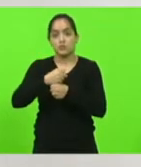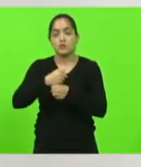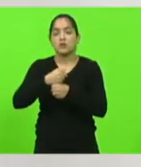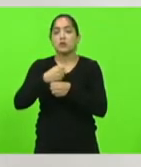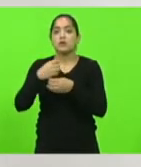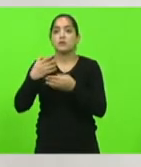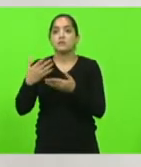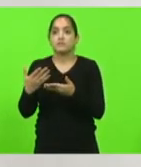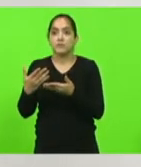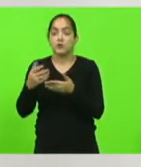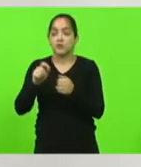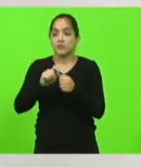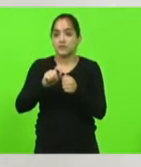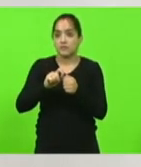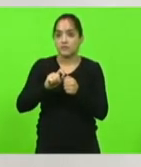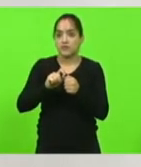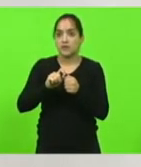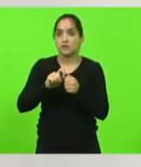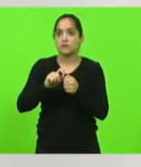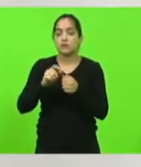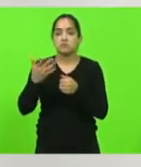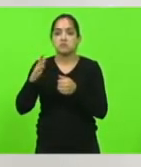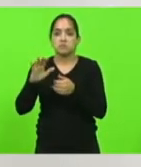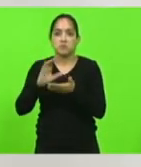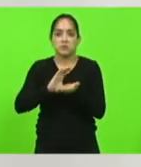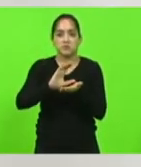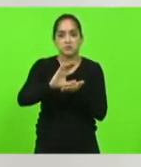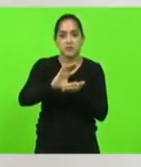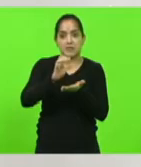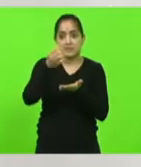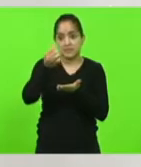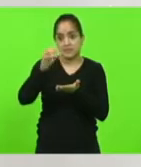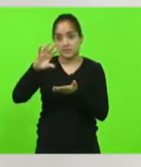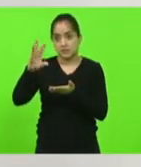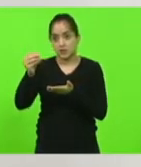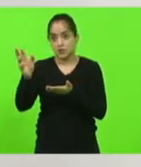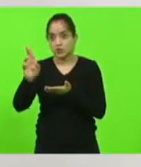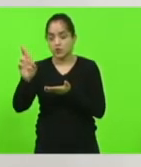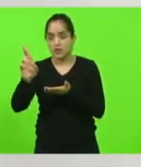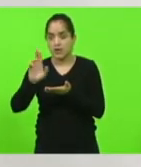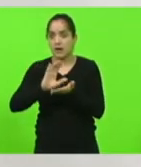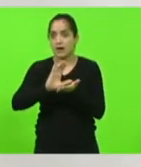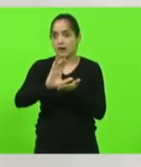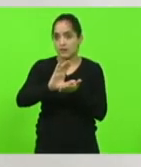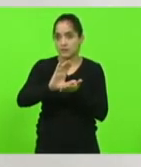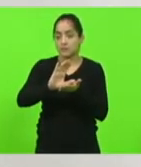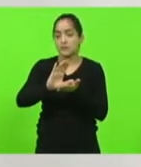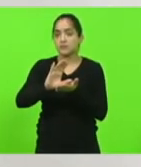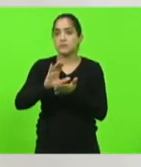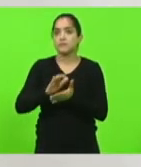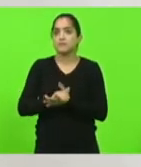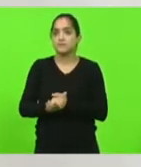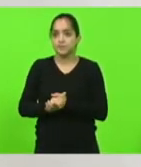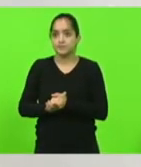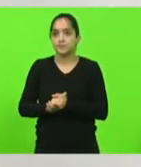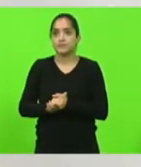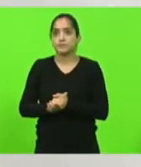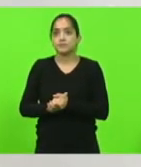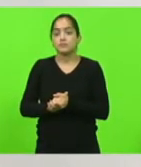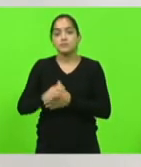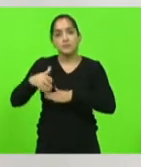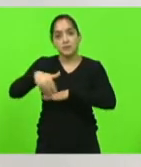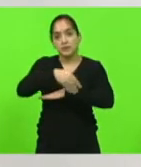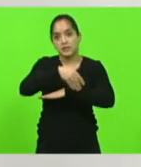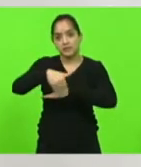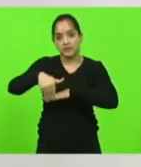naquele local investimento lá de quase 6 milhões de reais para fazer a interseção da Avenida dos Imigrantes